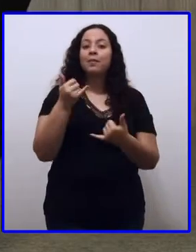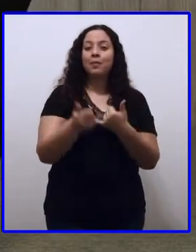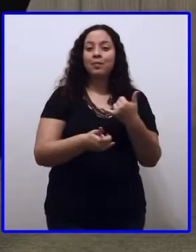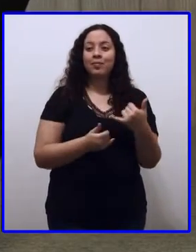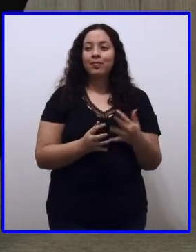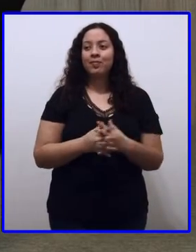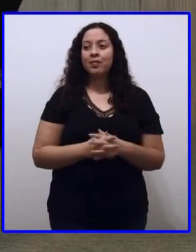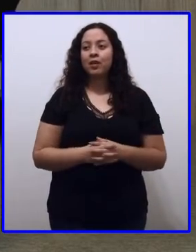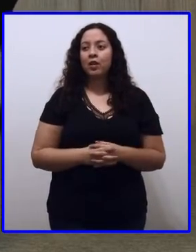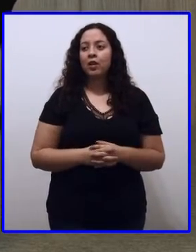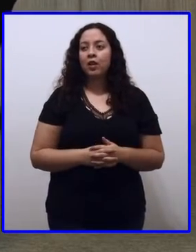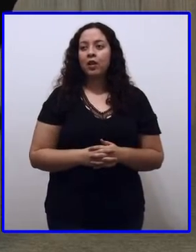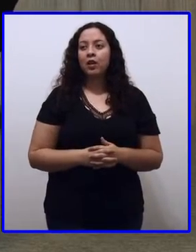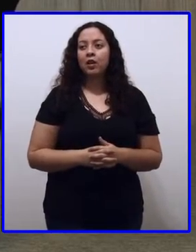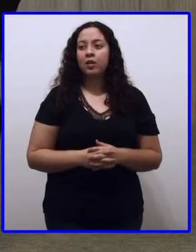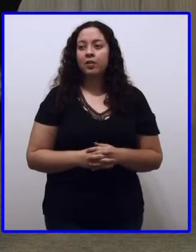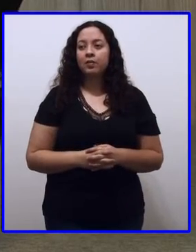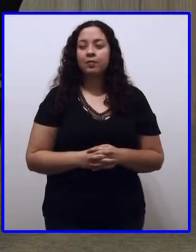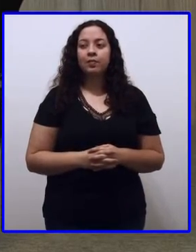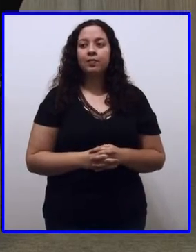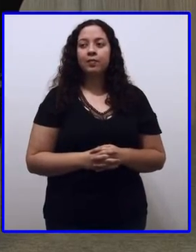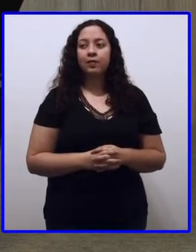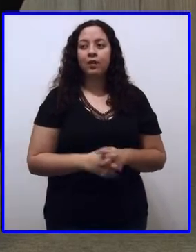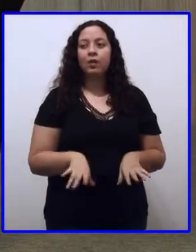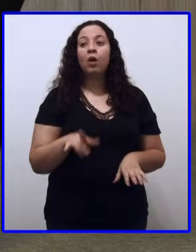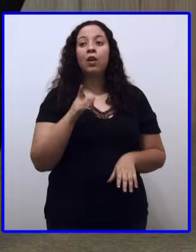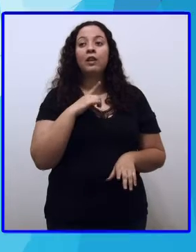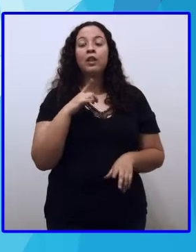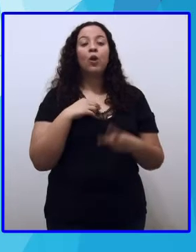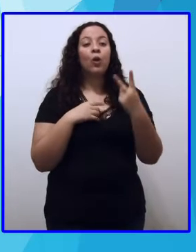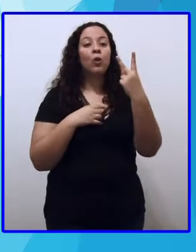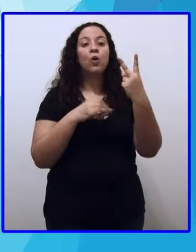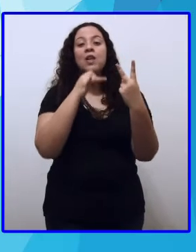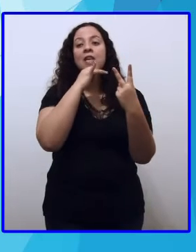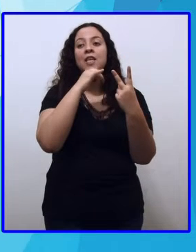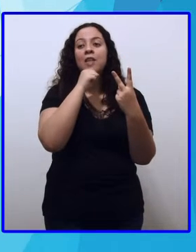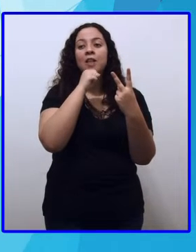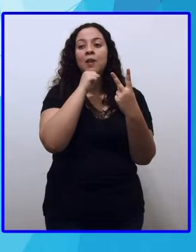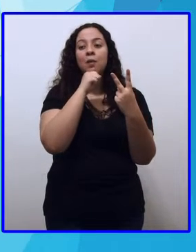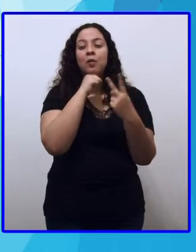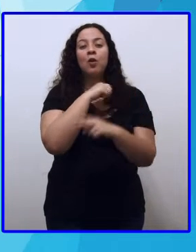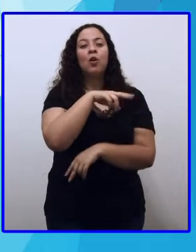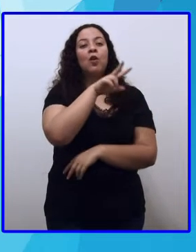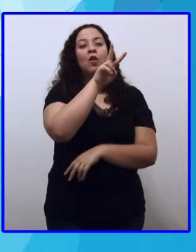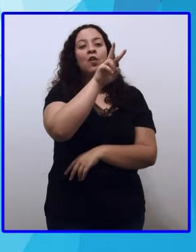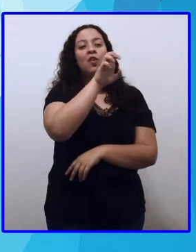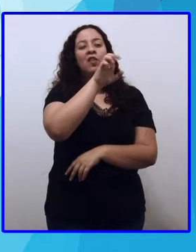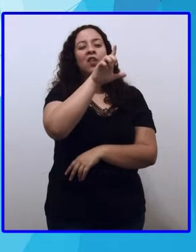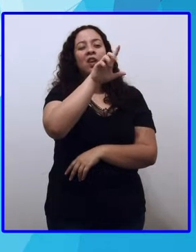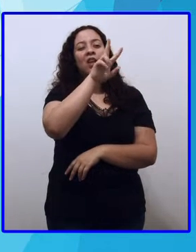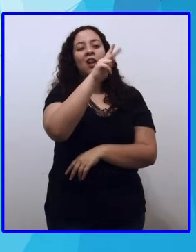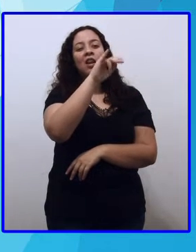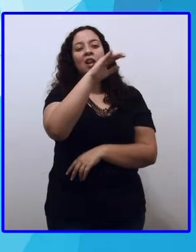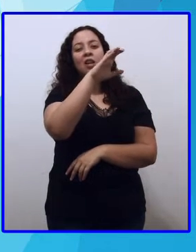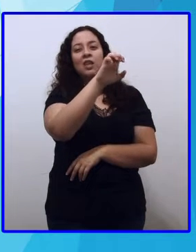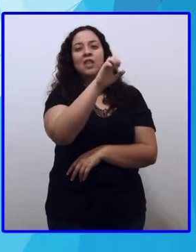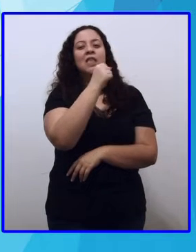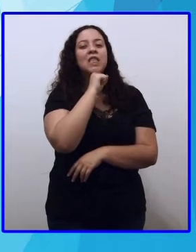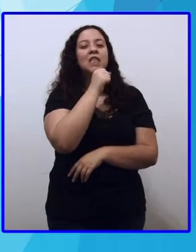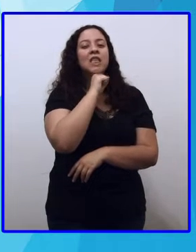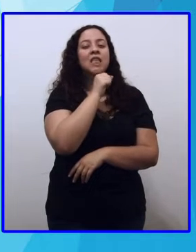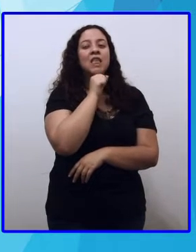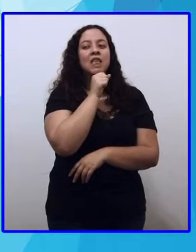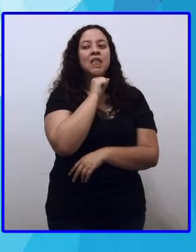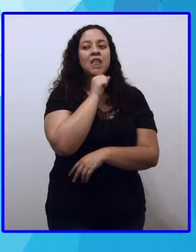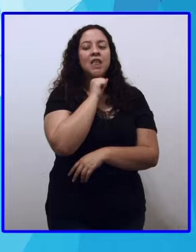lá, então. Então, o nosso joguinho, né? De isso e isso. E temos aí na tela, olha lá. Velhice. Que bonitinho. dois velhinhos, os dois idosos juntos.